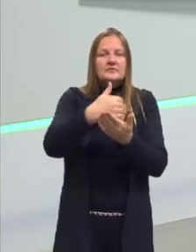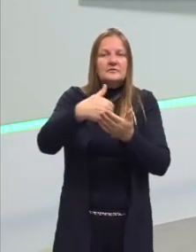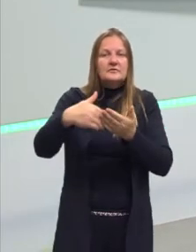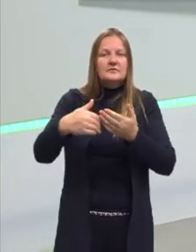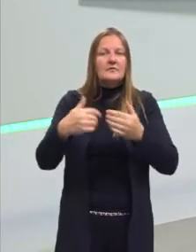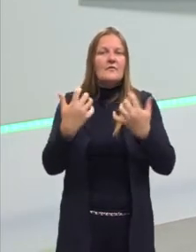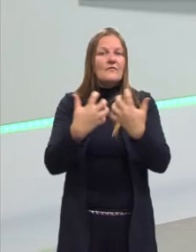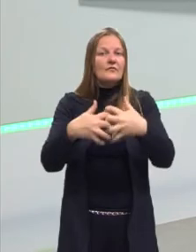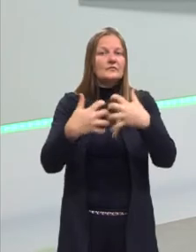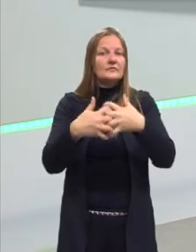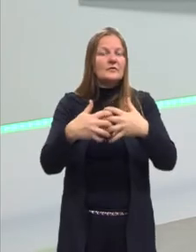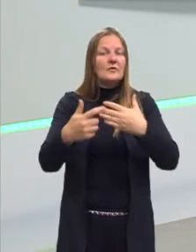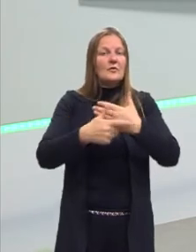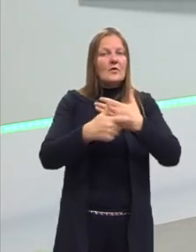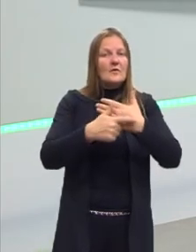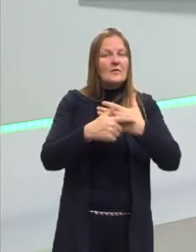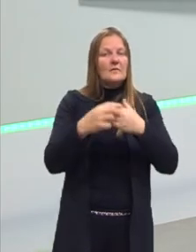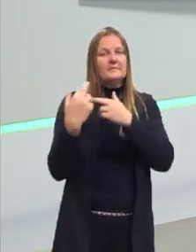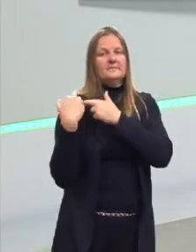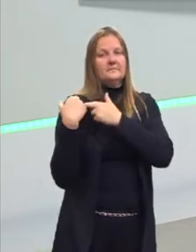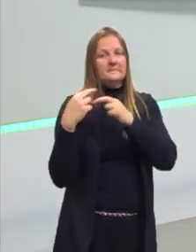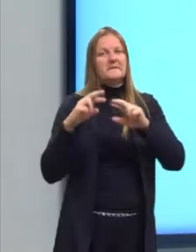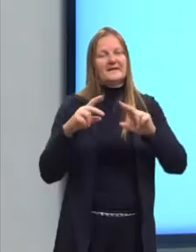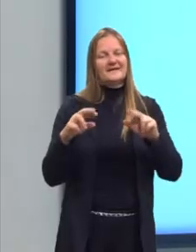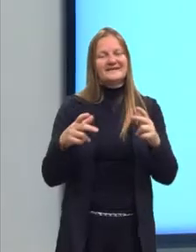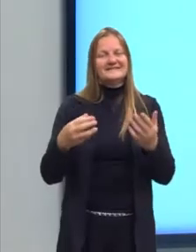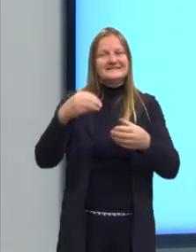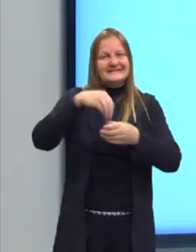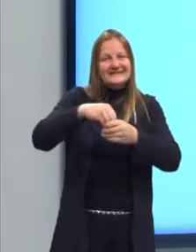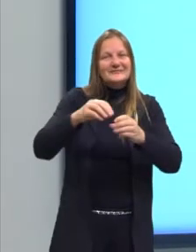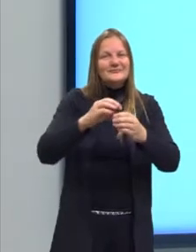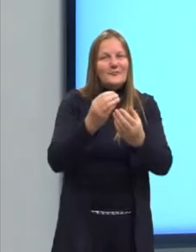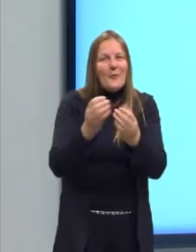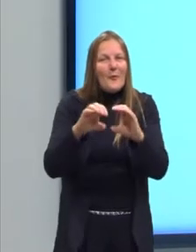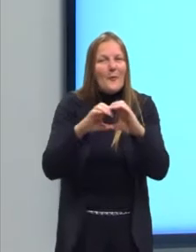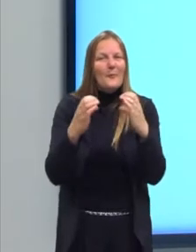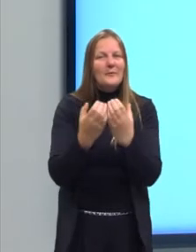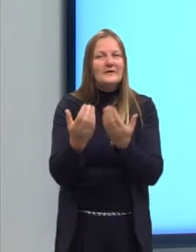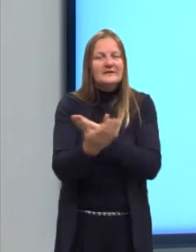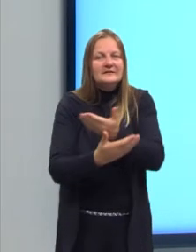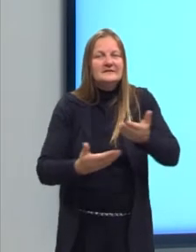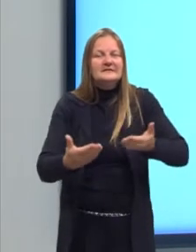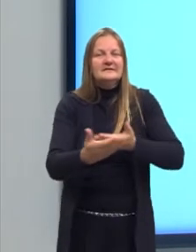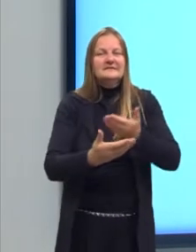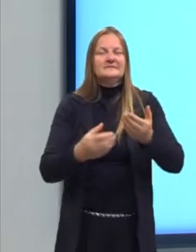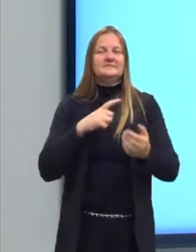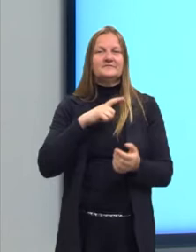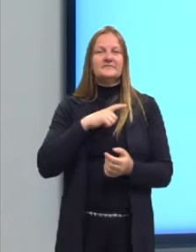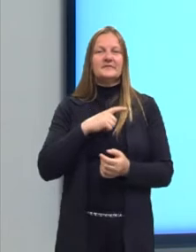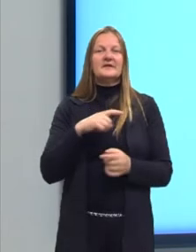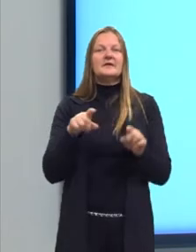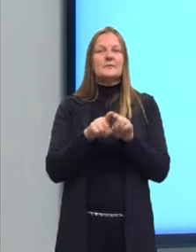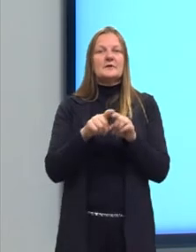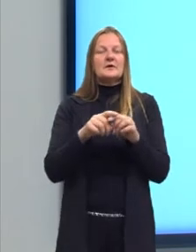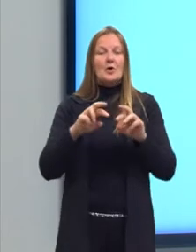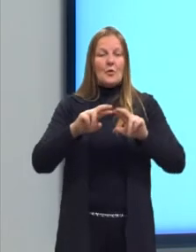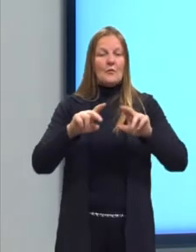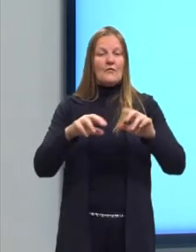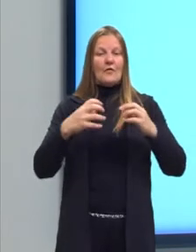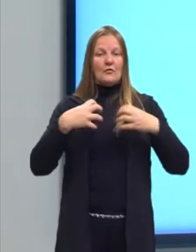Então, cada um tem a sua função ali dentro daquela sociedade. E outra coisa. Eles são diferentes